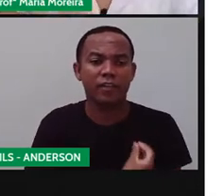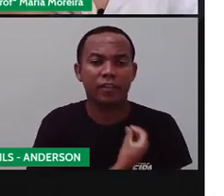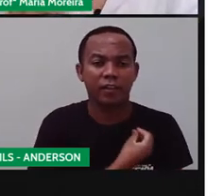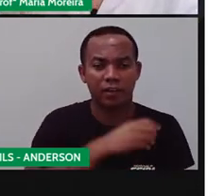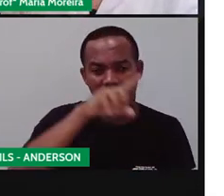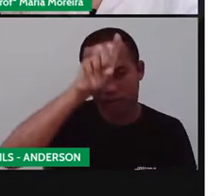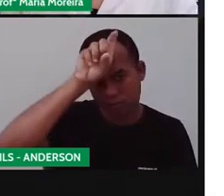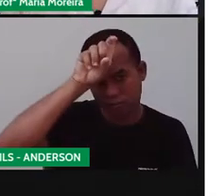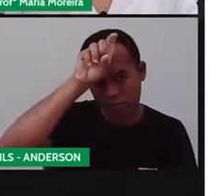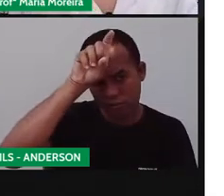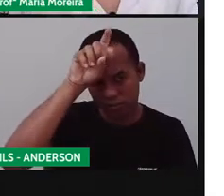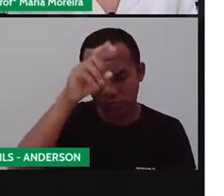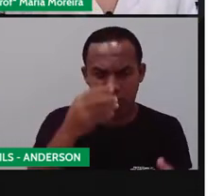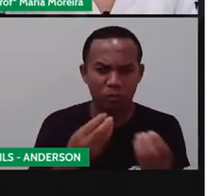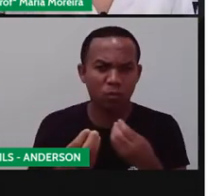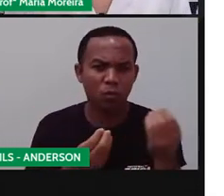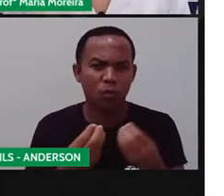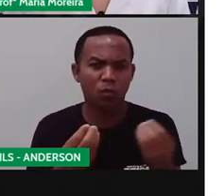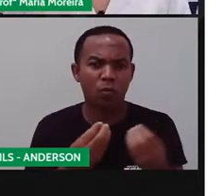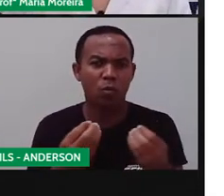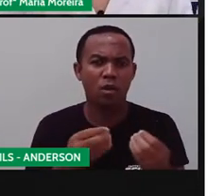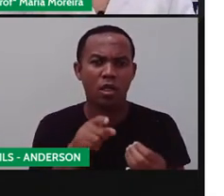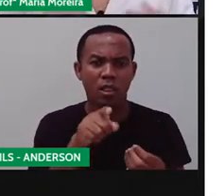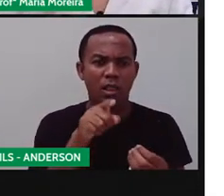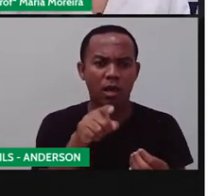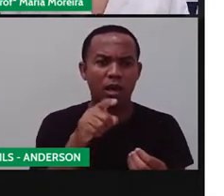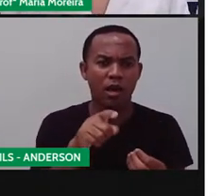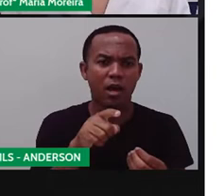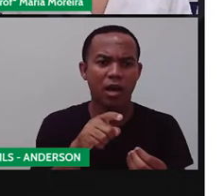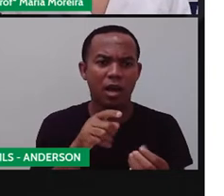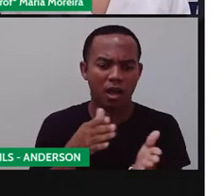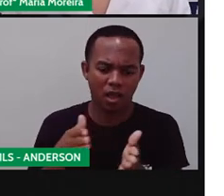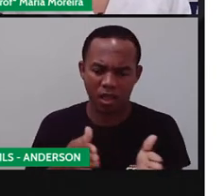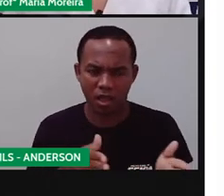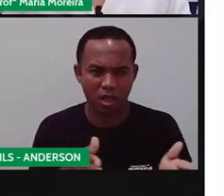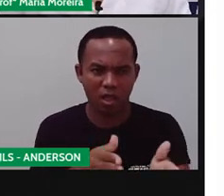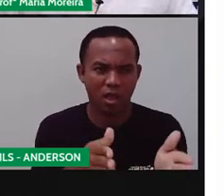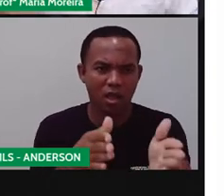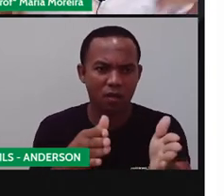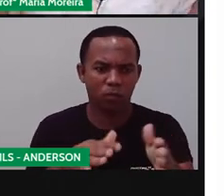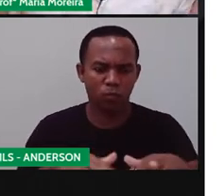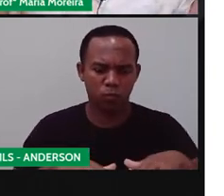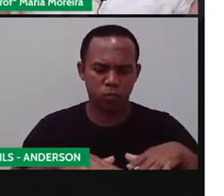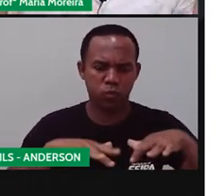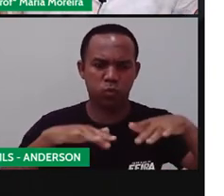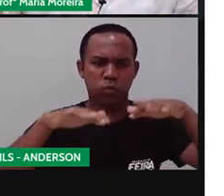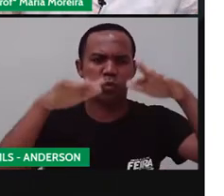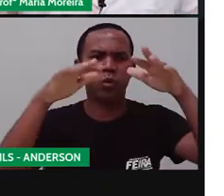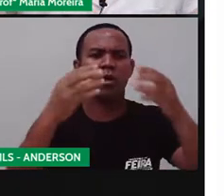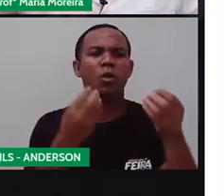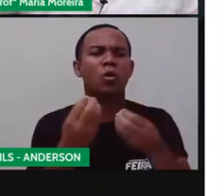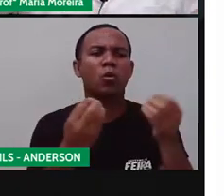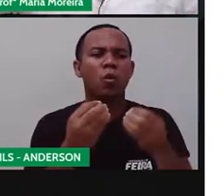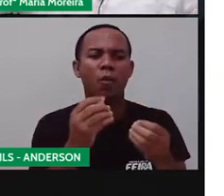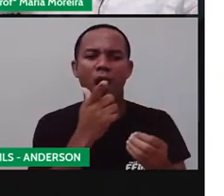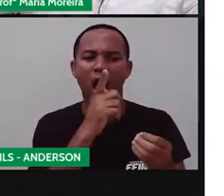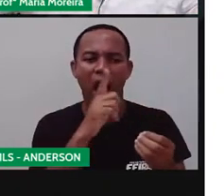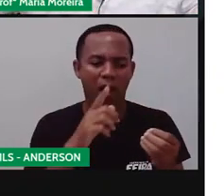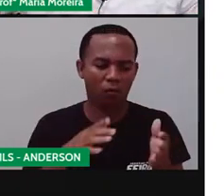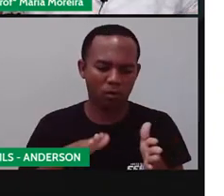regulada pelas cheias do Rio Nilo. Lembra que a Pro já falou aqui sobre o Rio Nilo, que era um rio enorme, né?